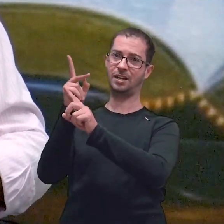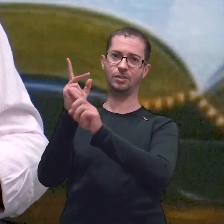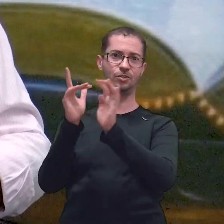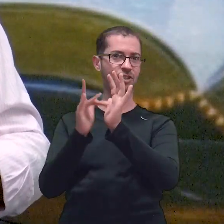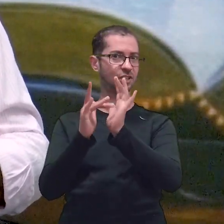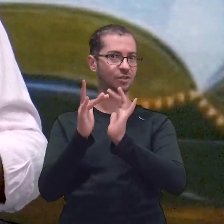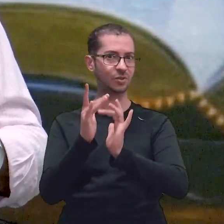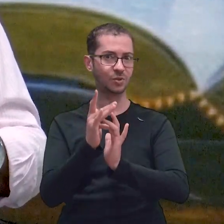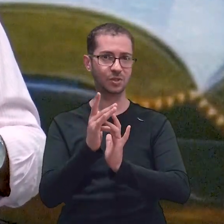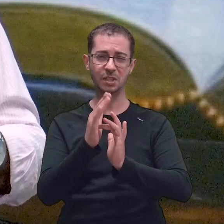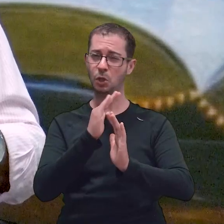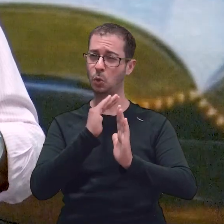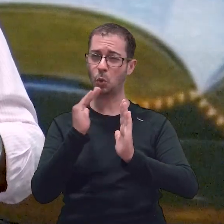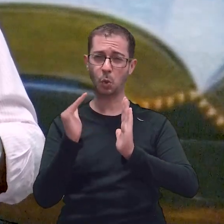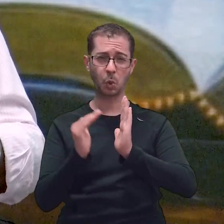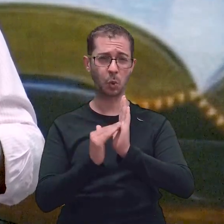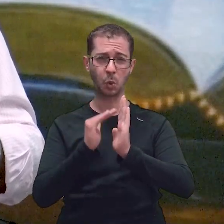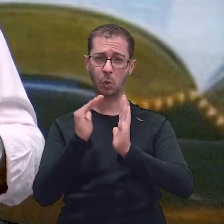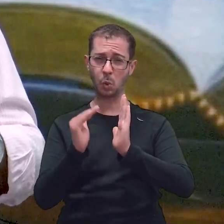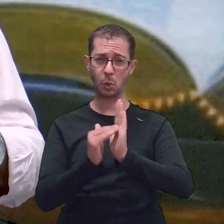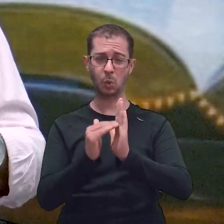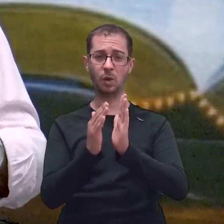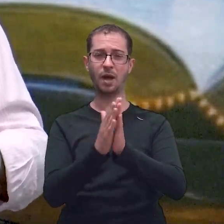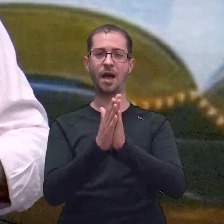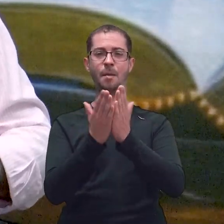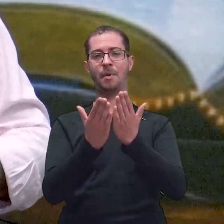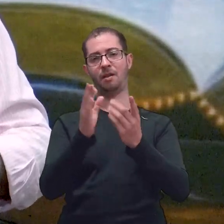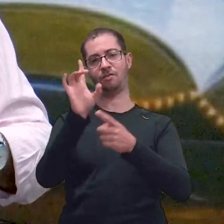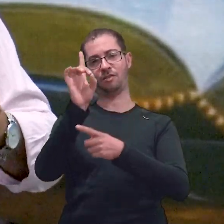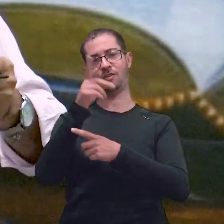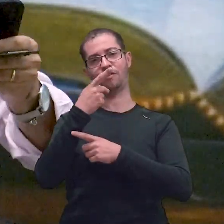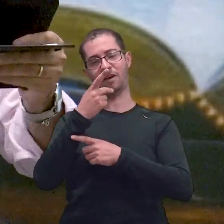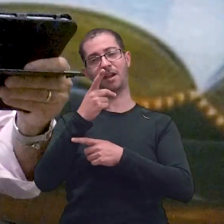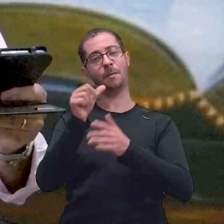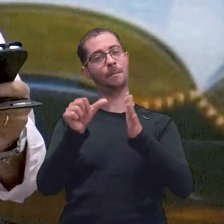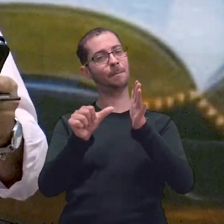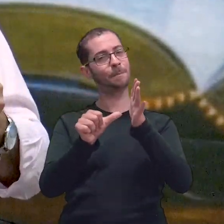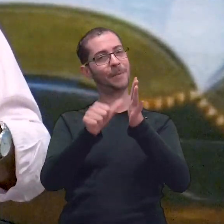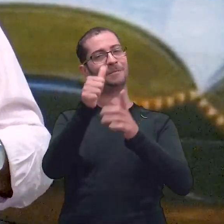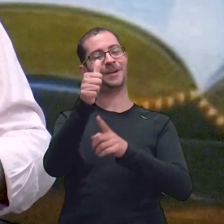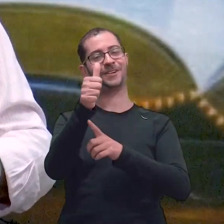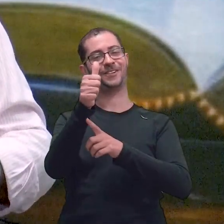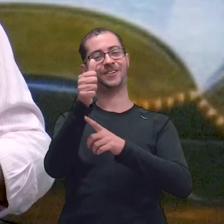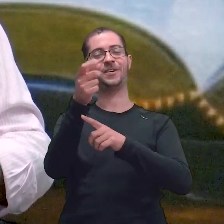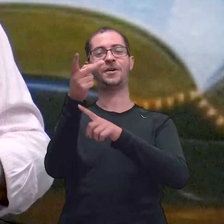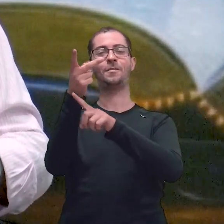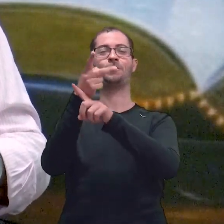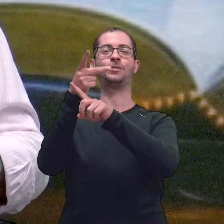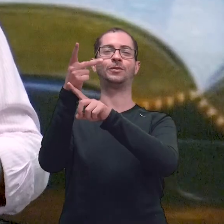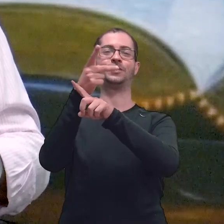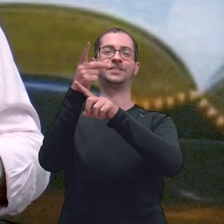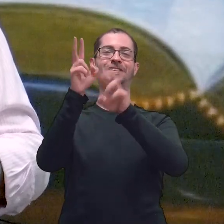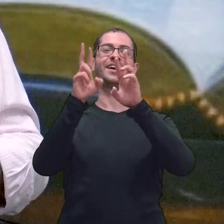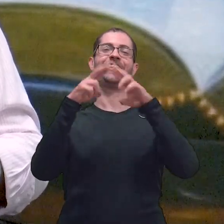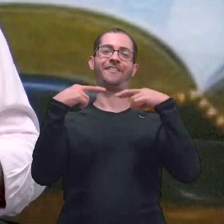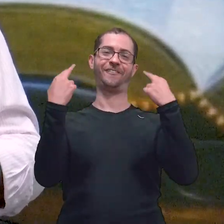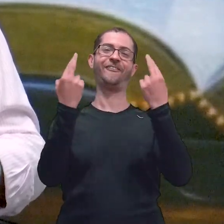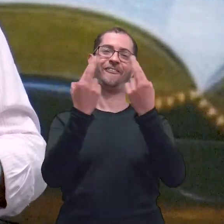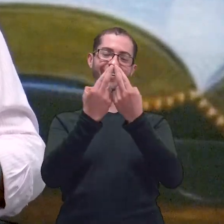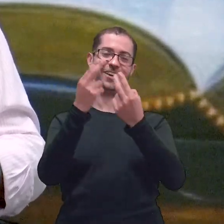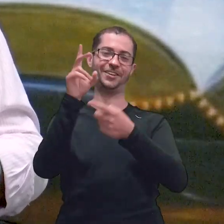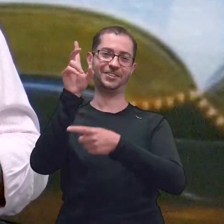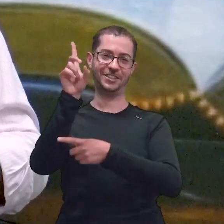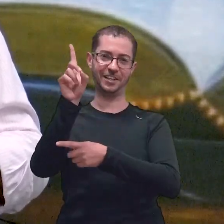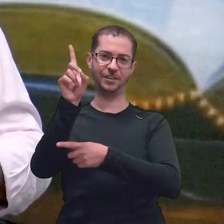Será mesmo? Porque a Bíblia fala, buscar é primeiro o reino de Deus. E as demais coisas nos serão acrescentadas. Será que isso é